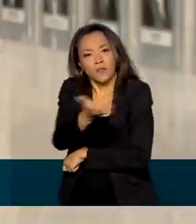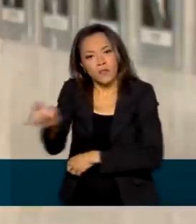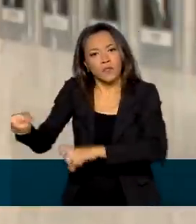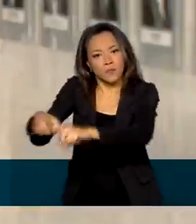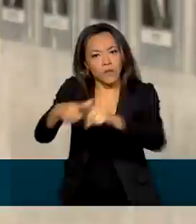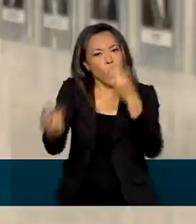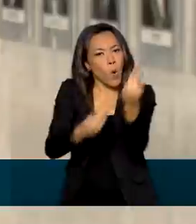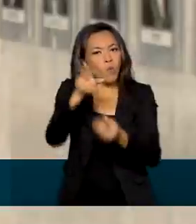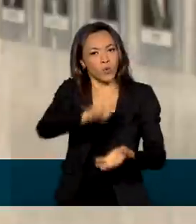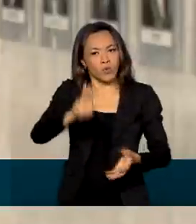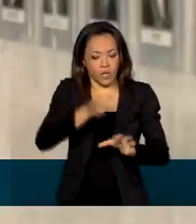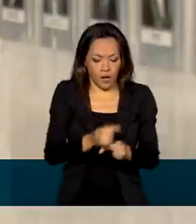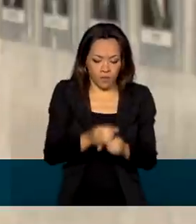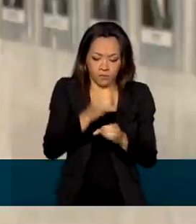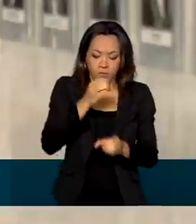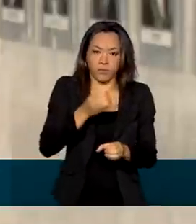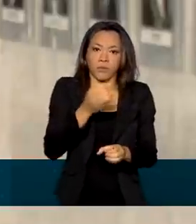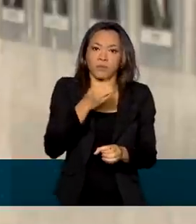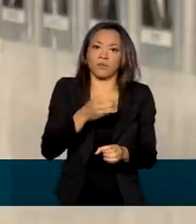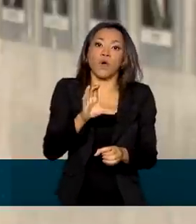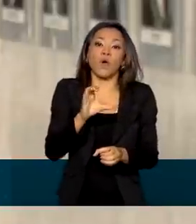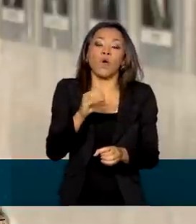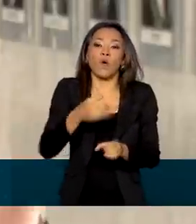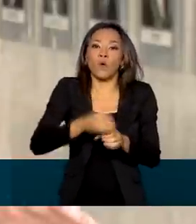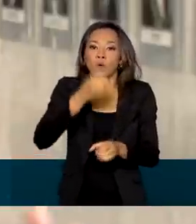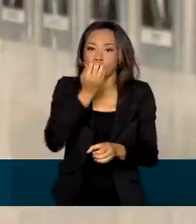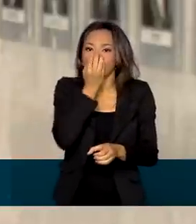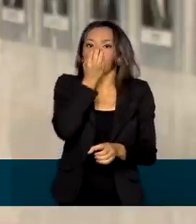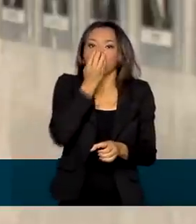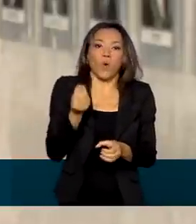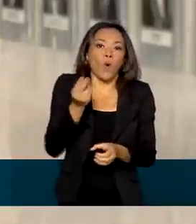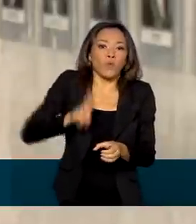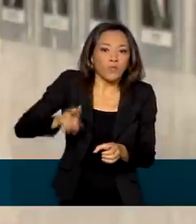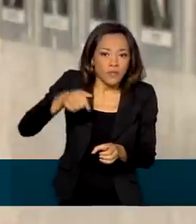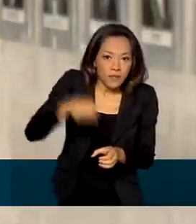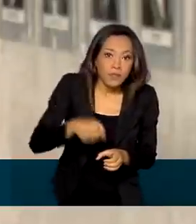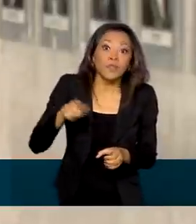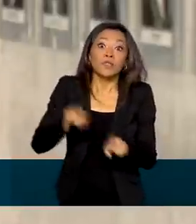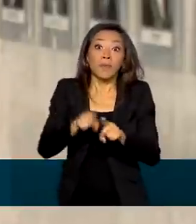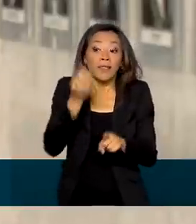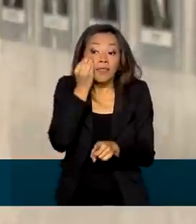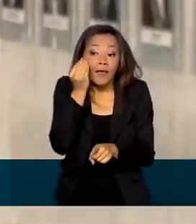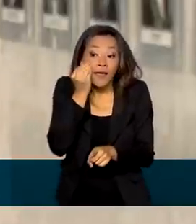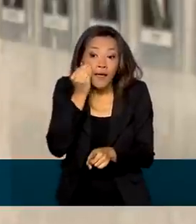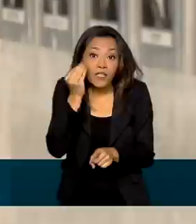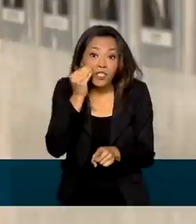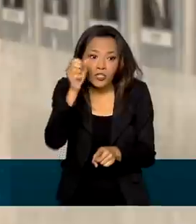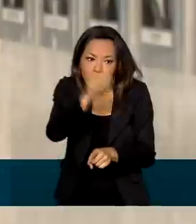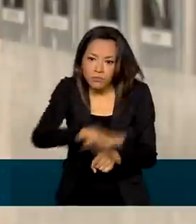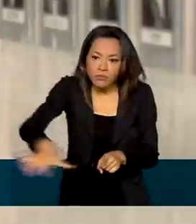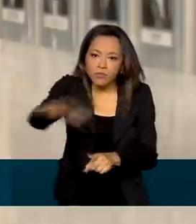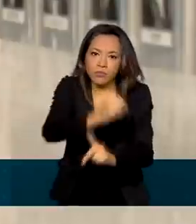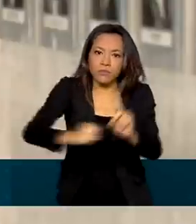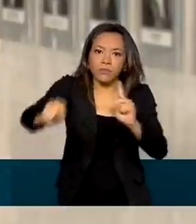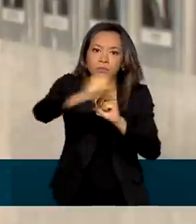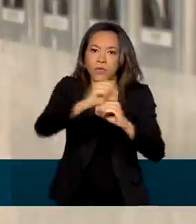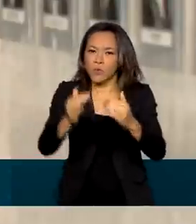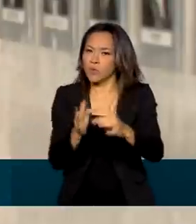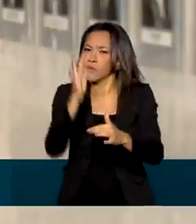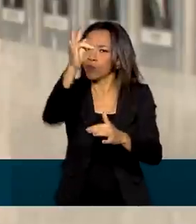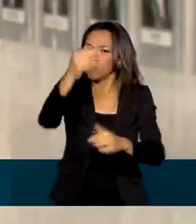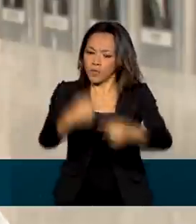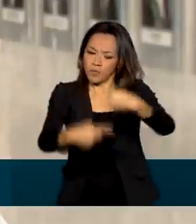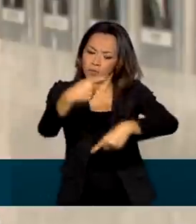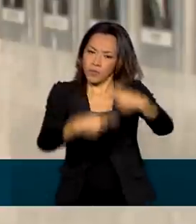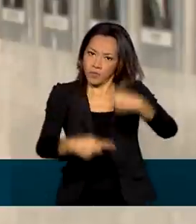intubação. Ele disse ainda que o governo quer fazer uma testagem em massa da população para pautar futuras políticas públicas e mantém